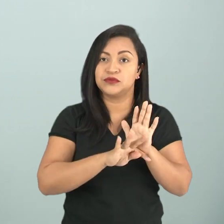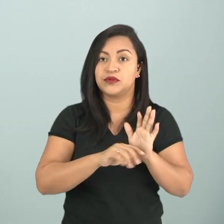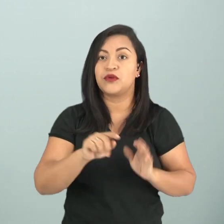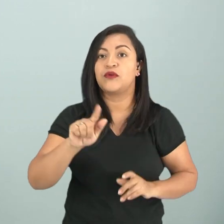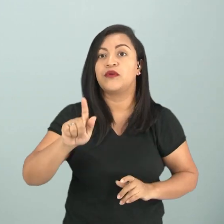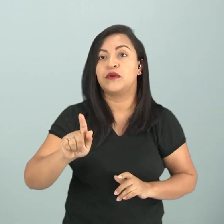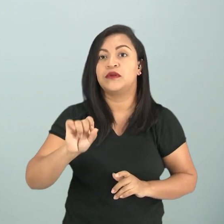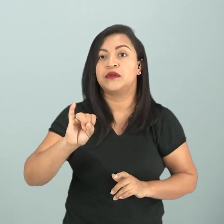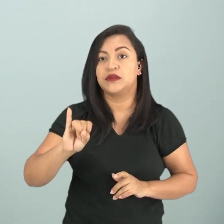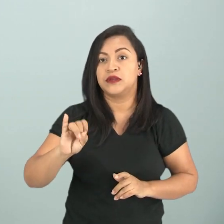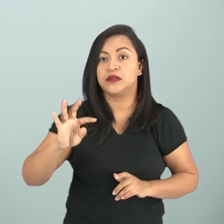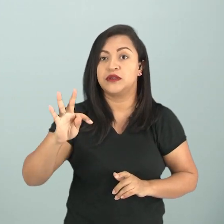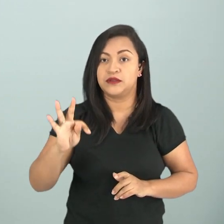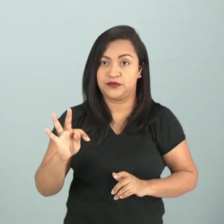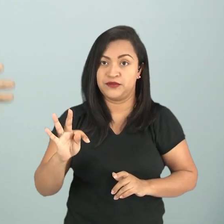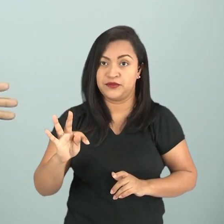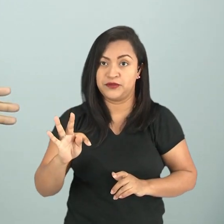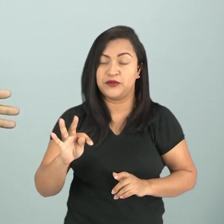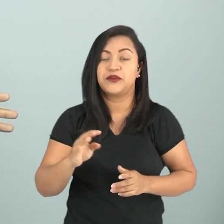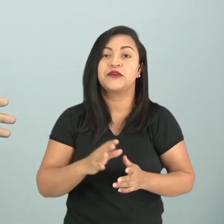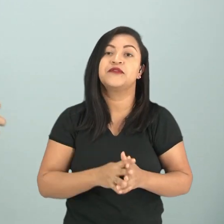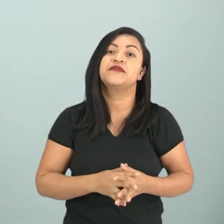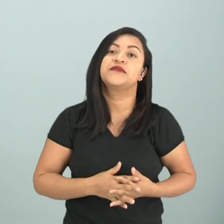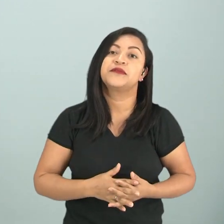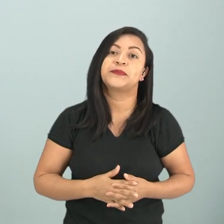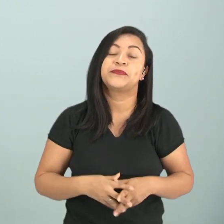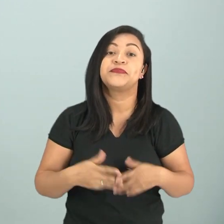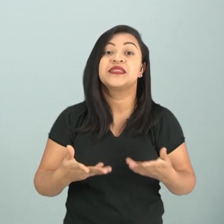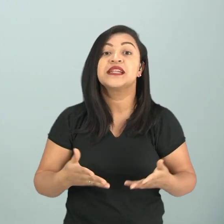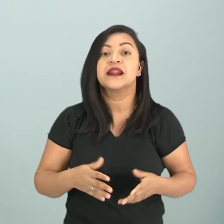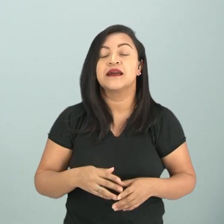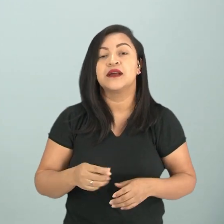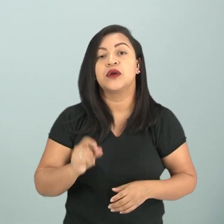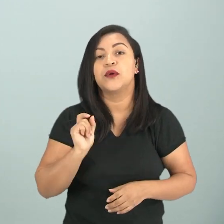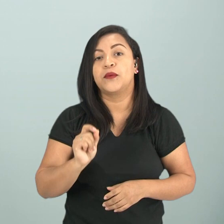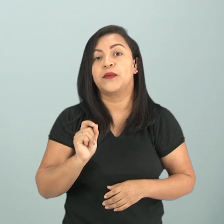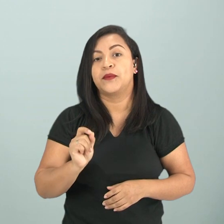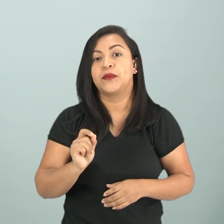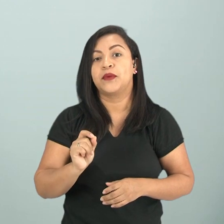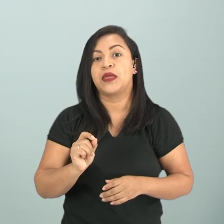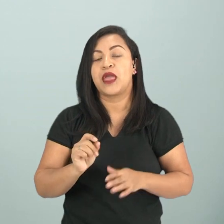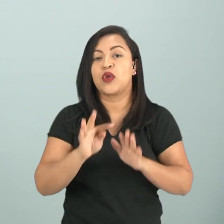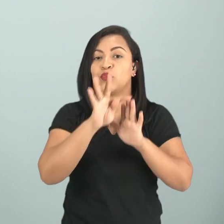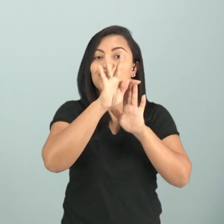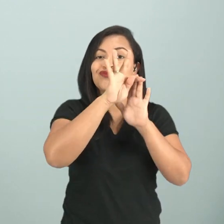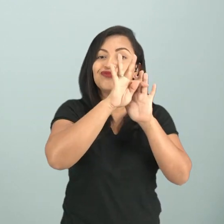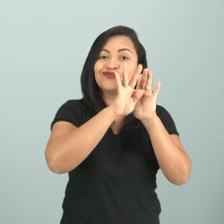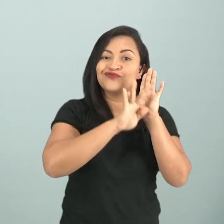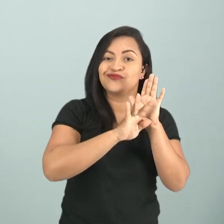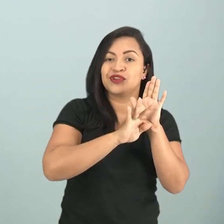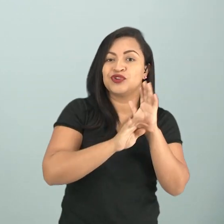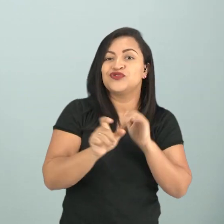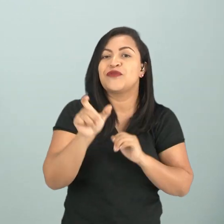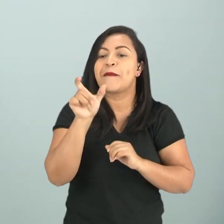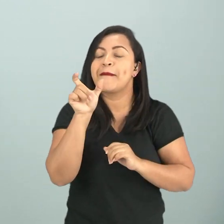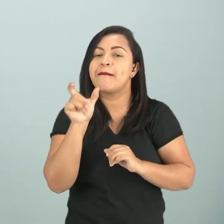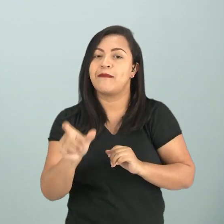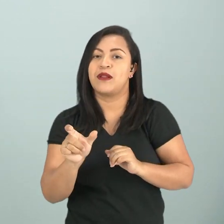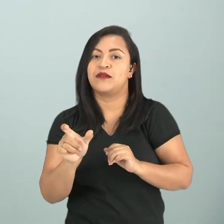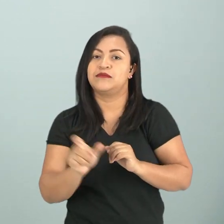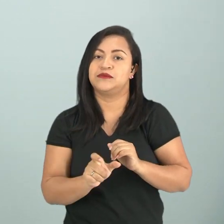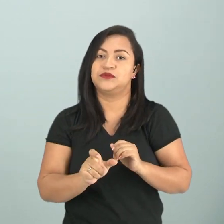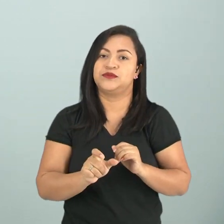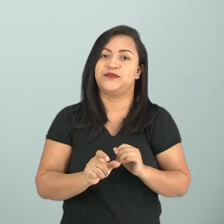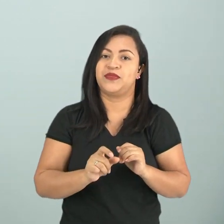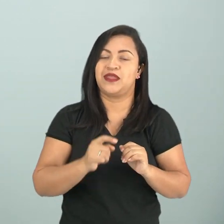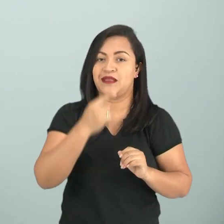se pronuncia também GIF, segundo o dicionário de Oxford, se trata de um texto compacto. De um texto compacto em que imagens